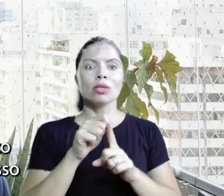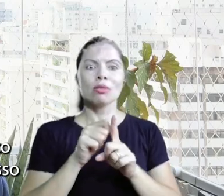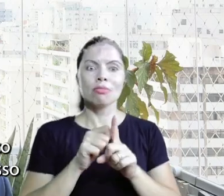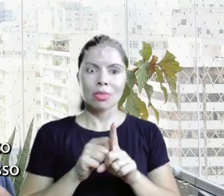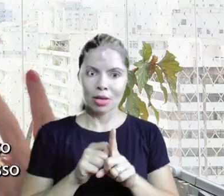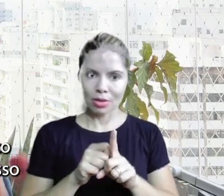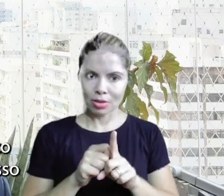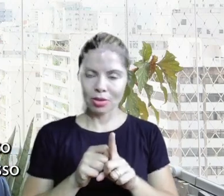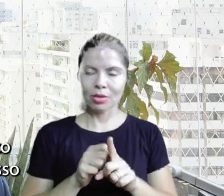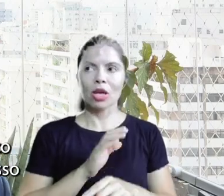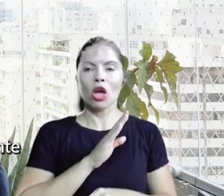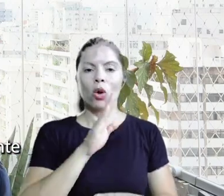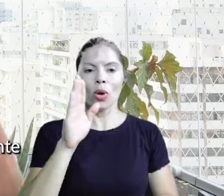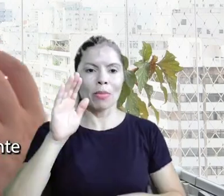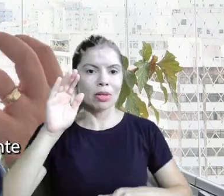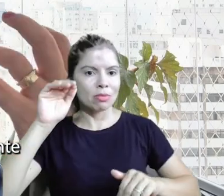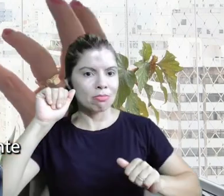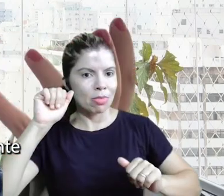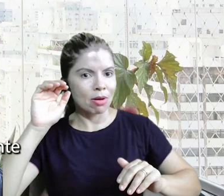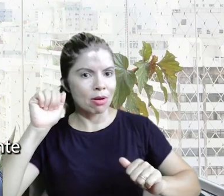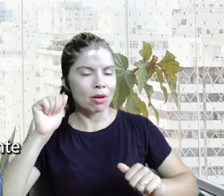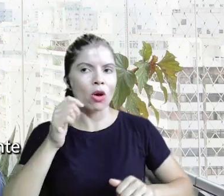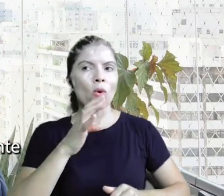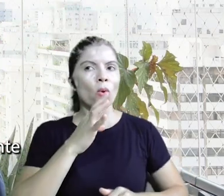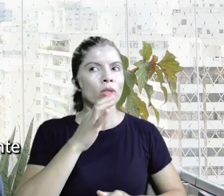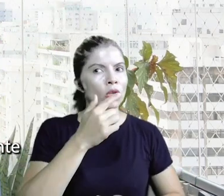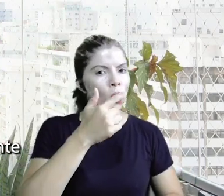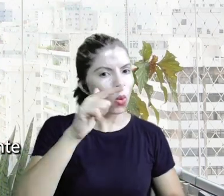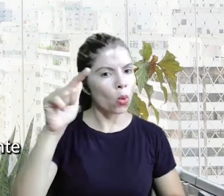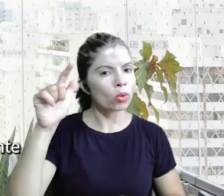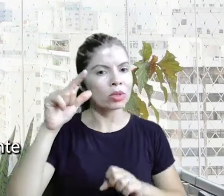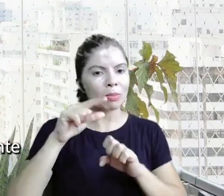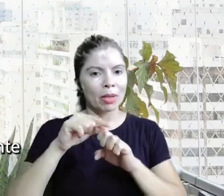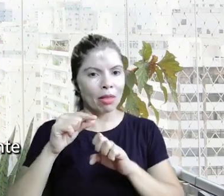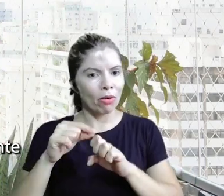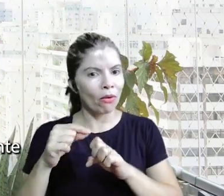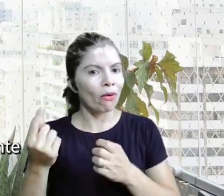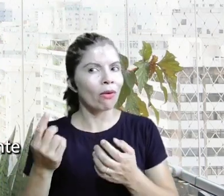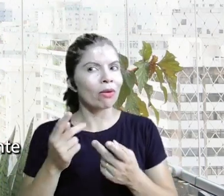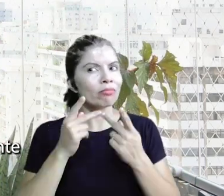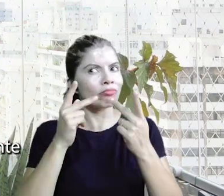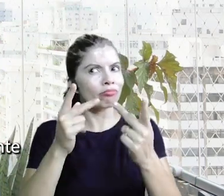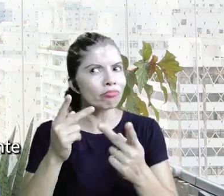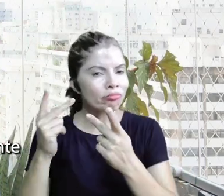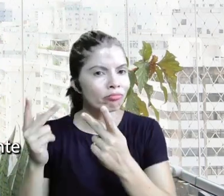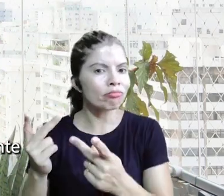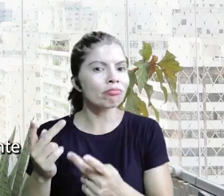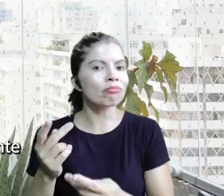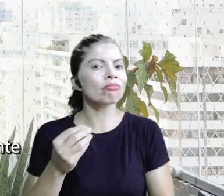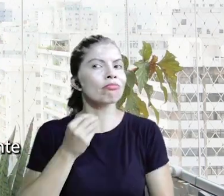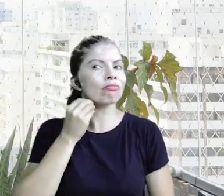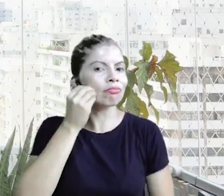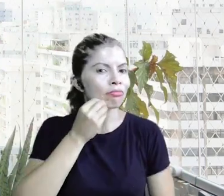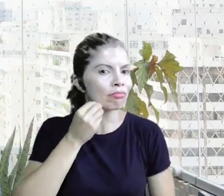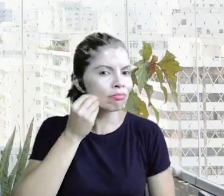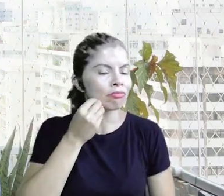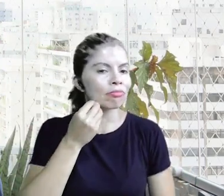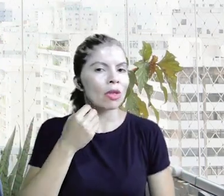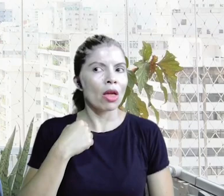processo de ir para a Espanha conhecer globalmente outros empreendedores e tal e